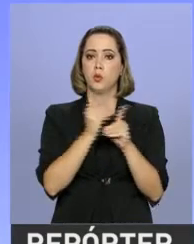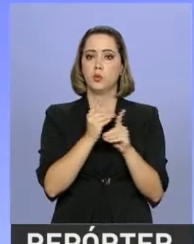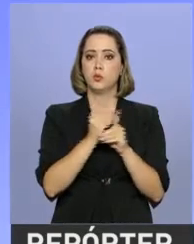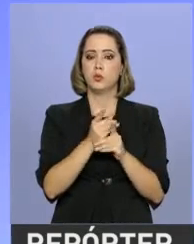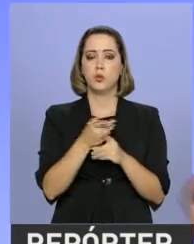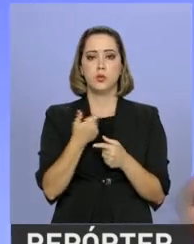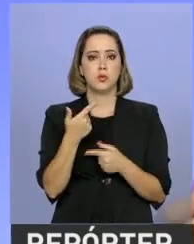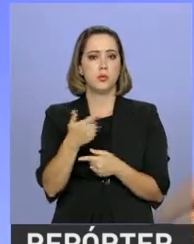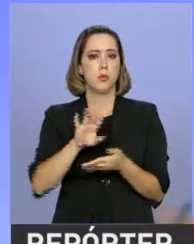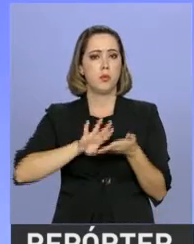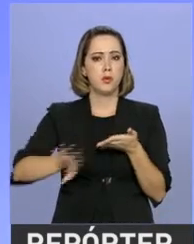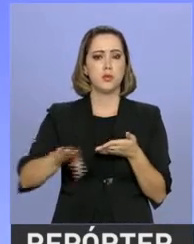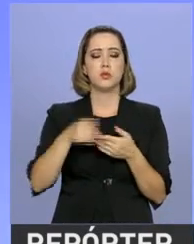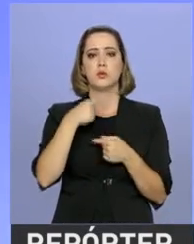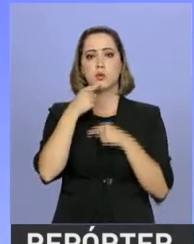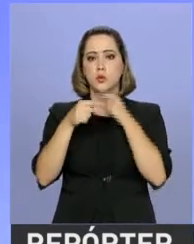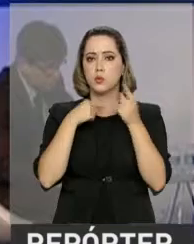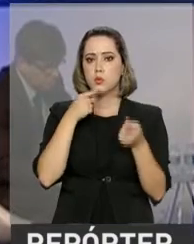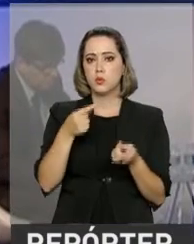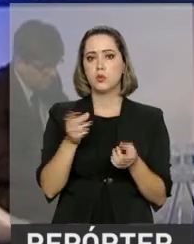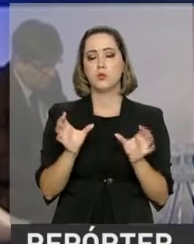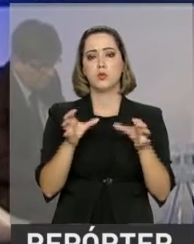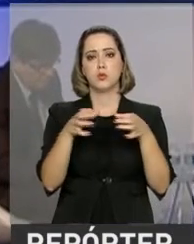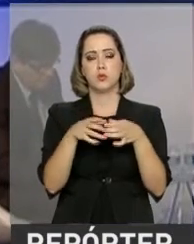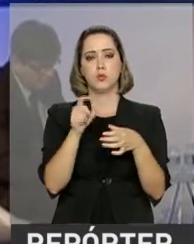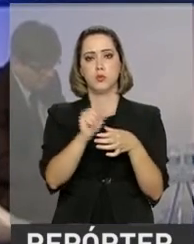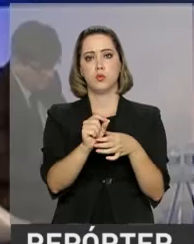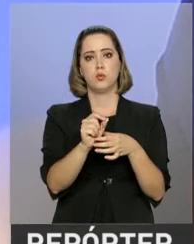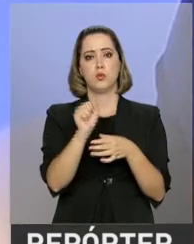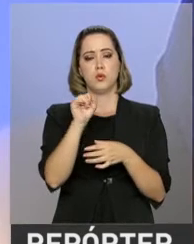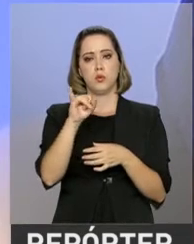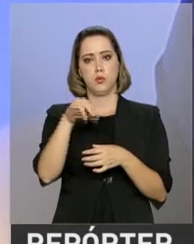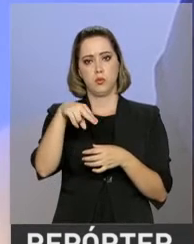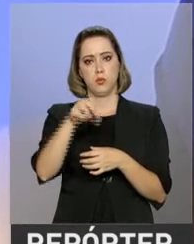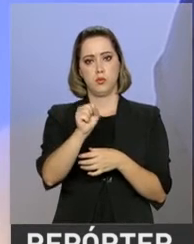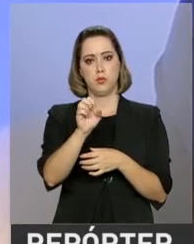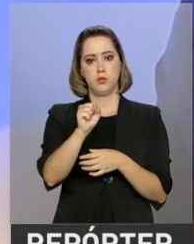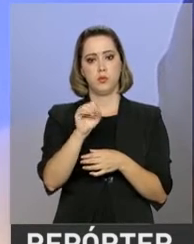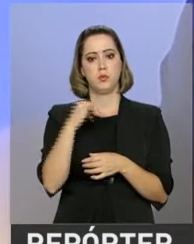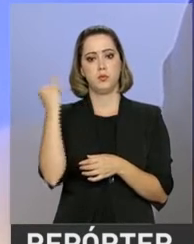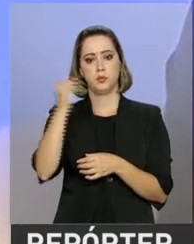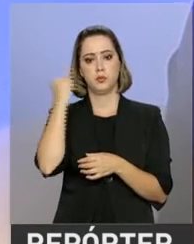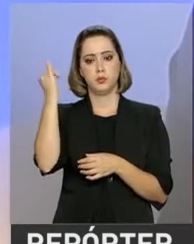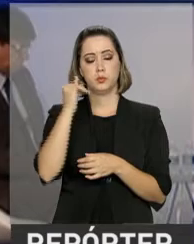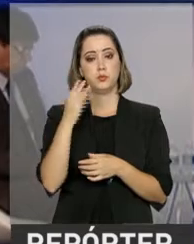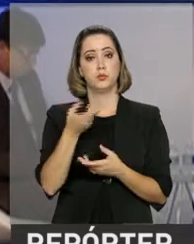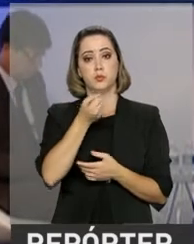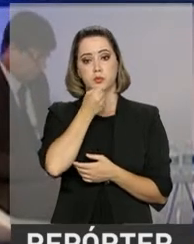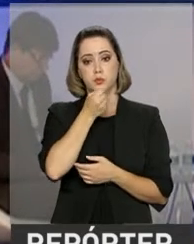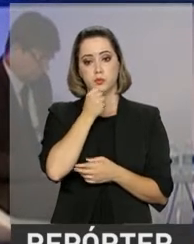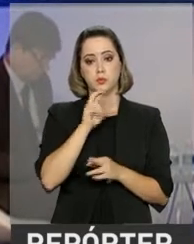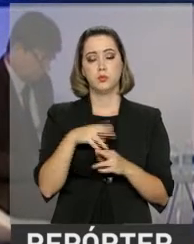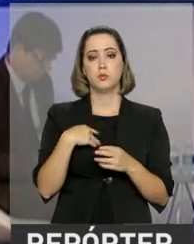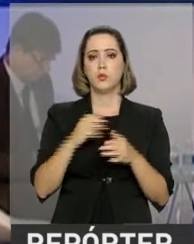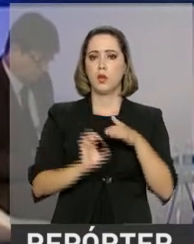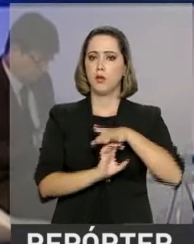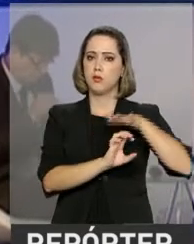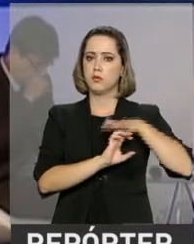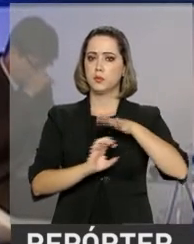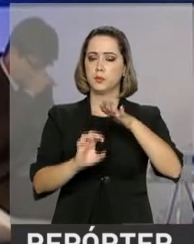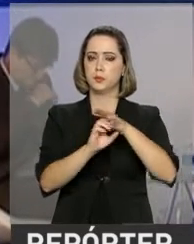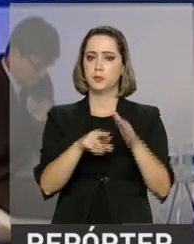dúvidas sobre a reforma da Previdência. O fórum, organizado por um dos mais importantes jornais do país, reuniu jornalistas, empresários,